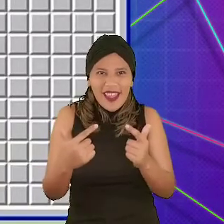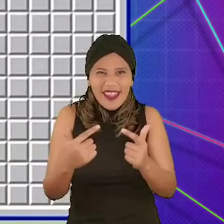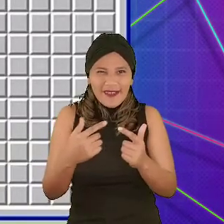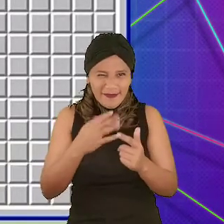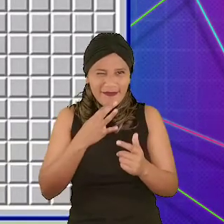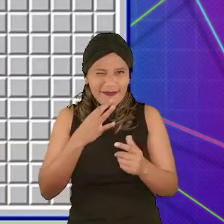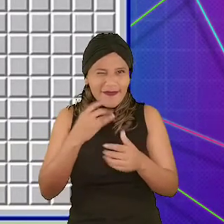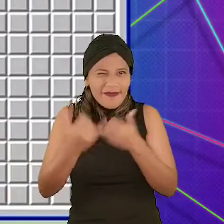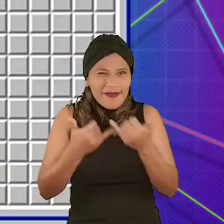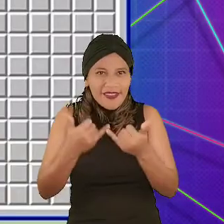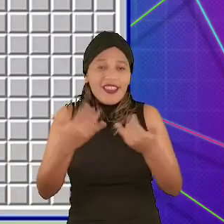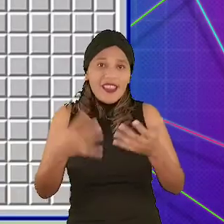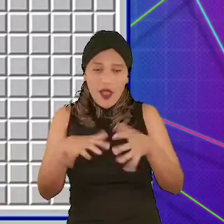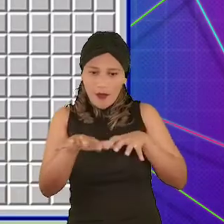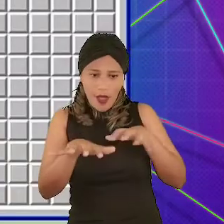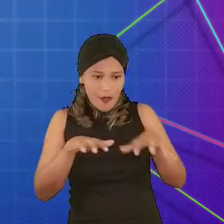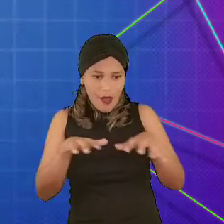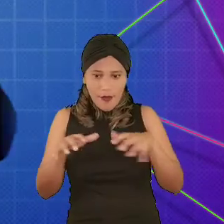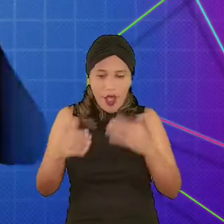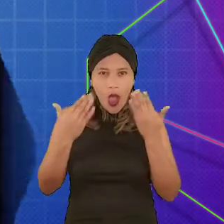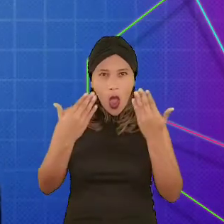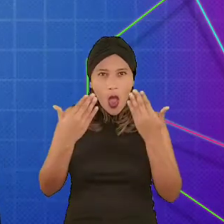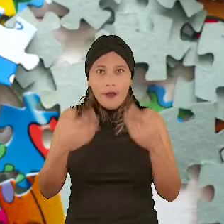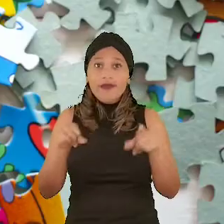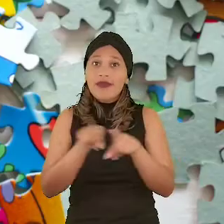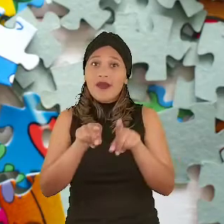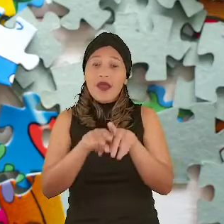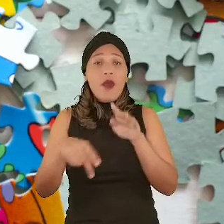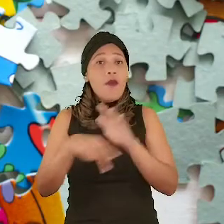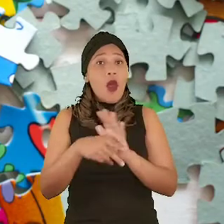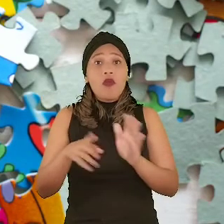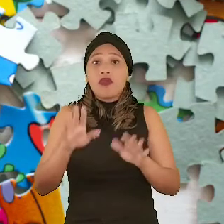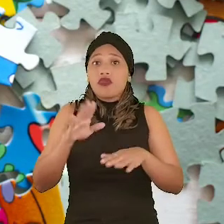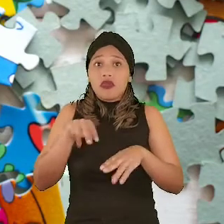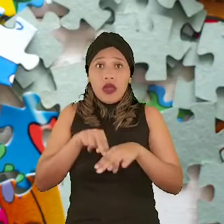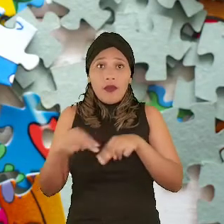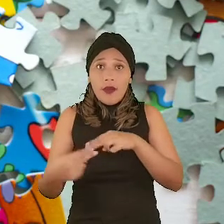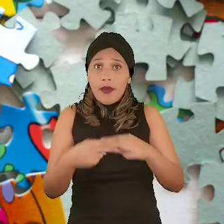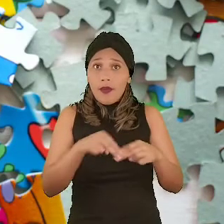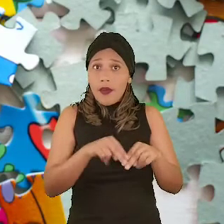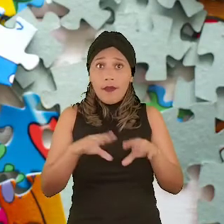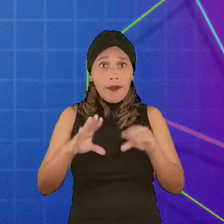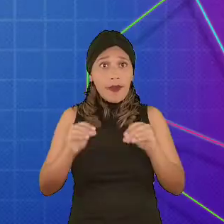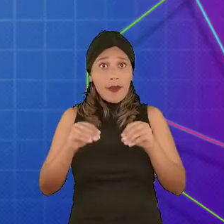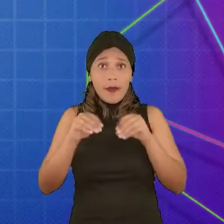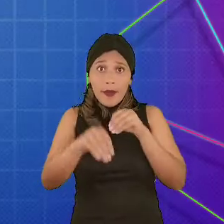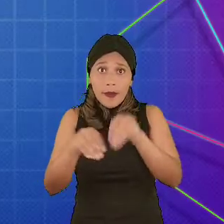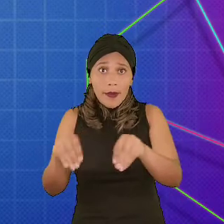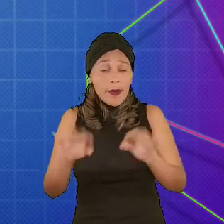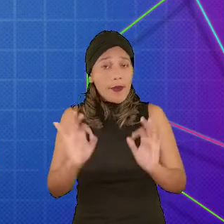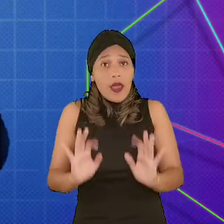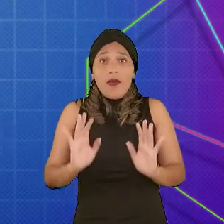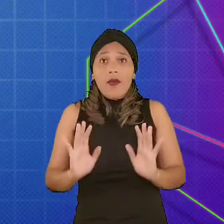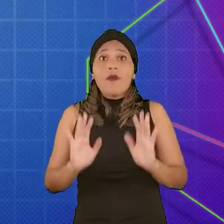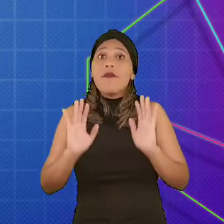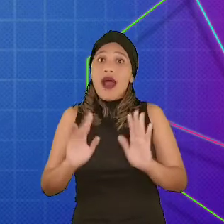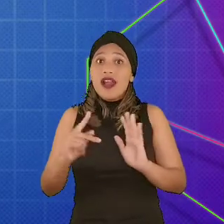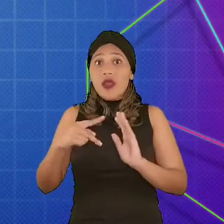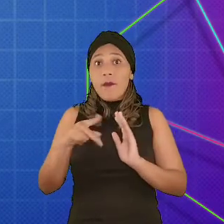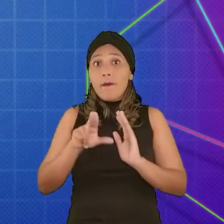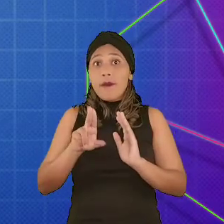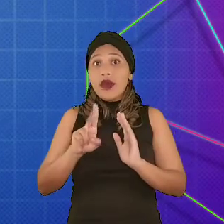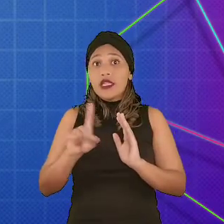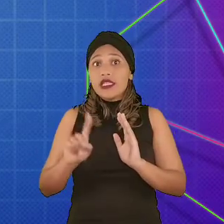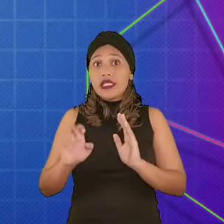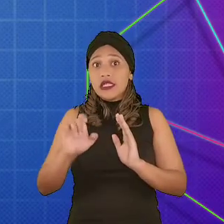levando em consideração o número do quadrado ao lado. Ou até o próprio quebra-cabeça de peças físicas, por exemplo. Mas, o puzzle pode